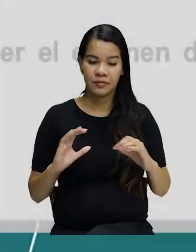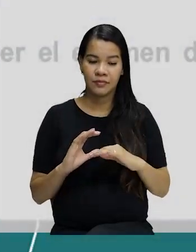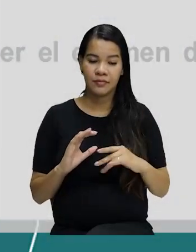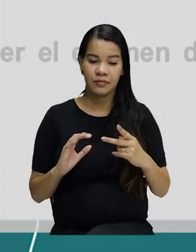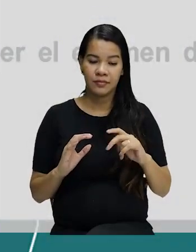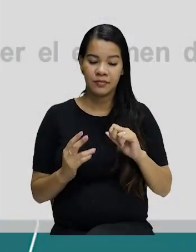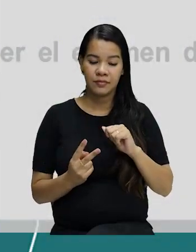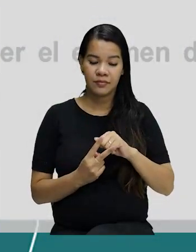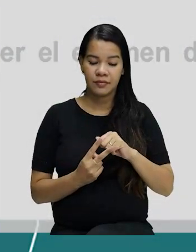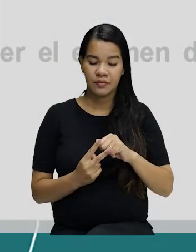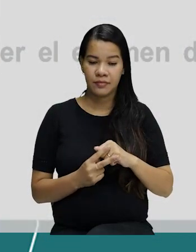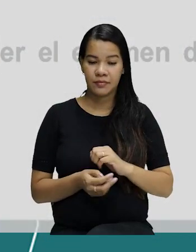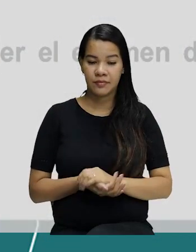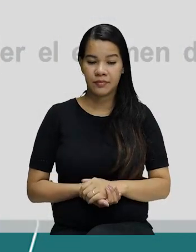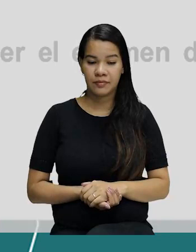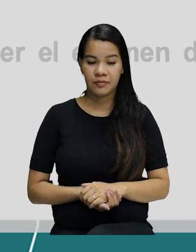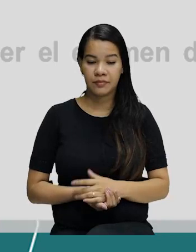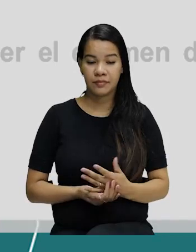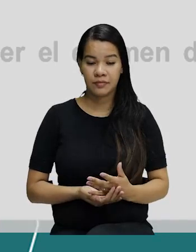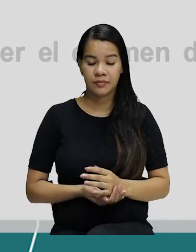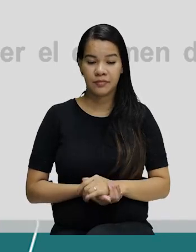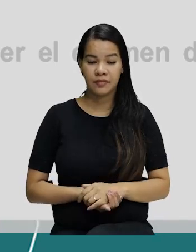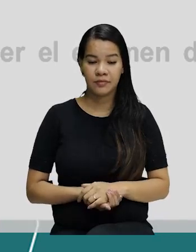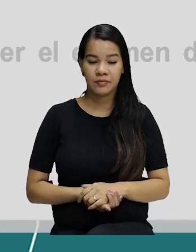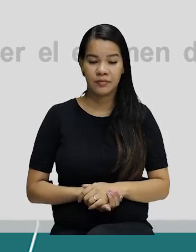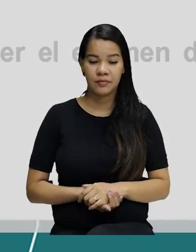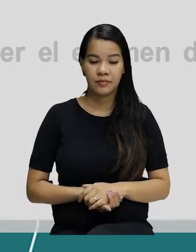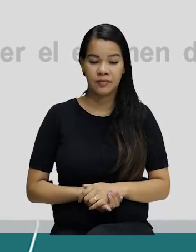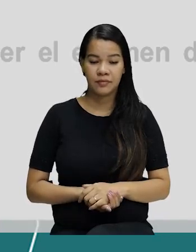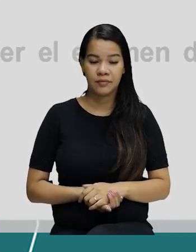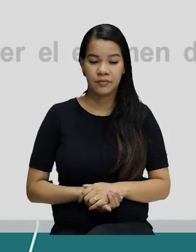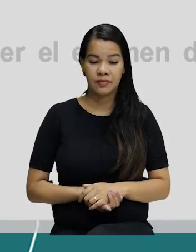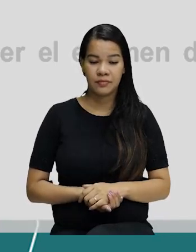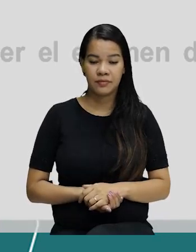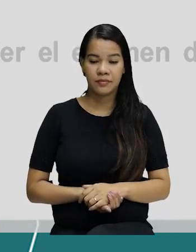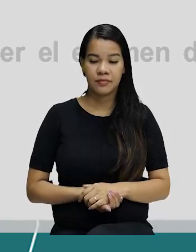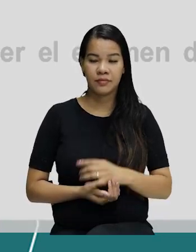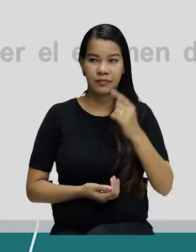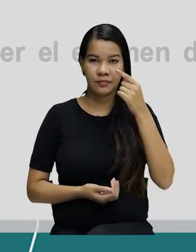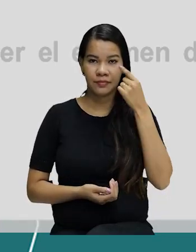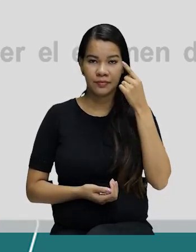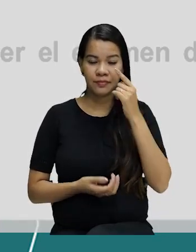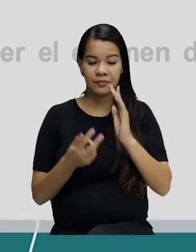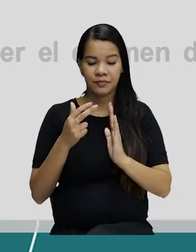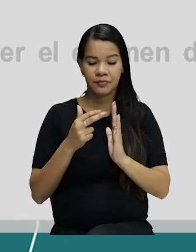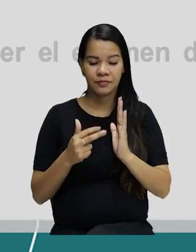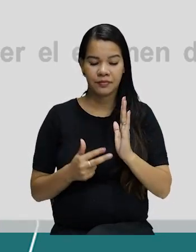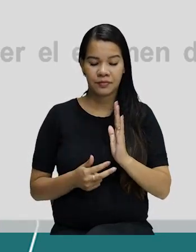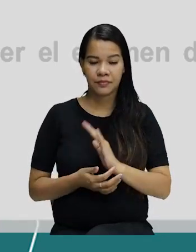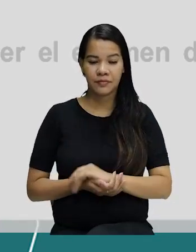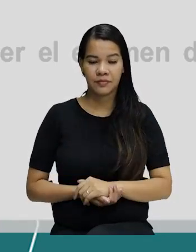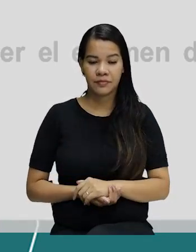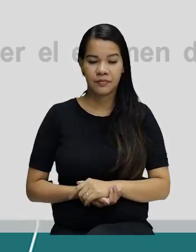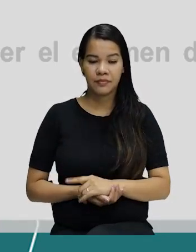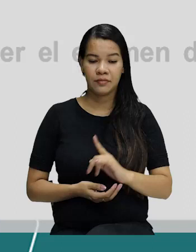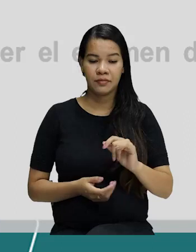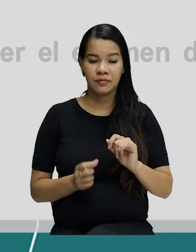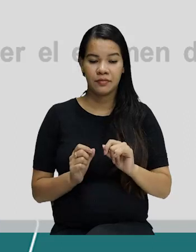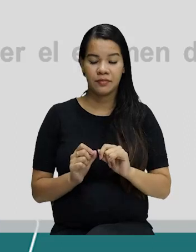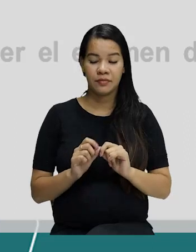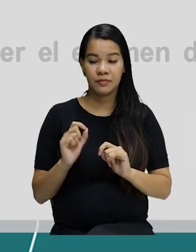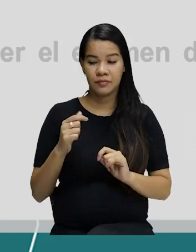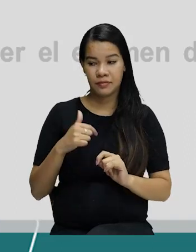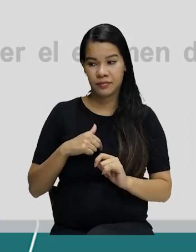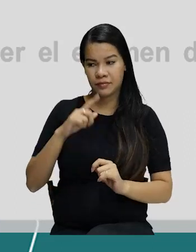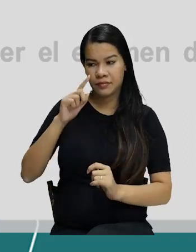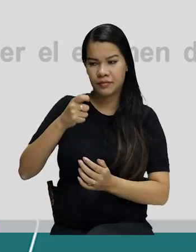desses verbos. Então, tu as lo que te digo sem protestar. Você faz o que eu te digo